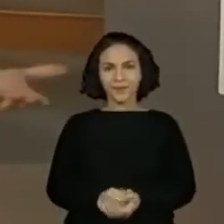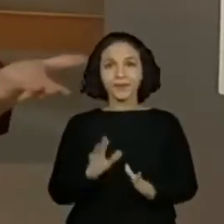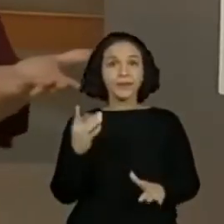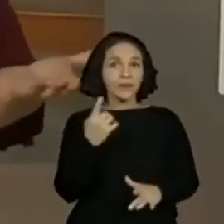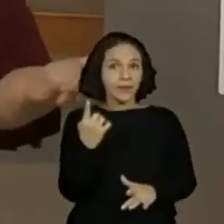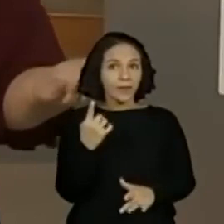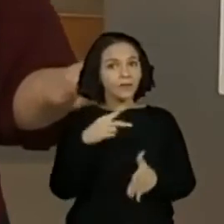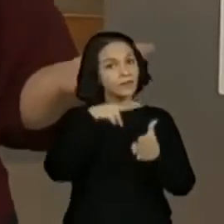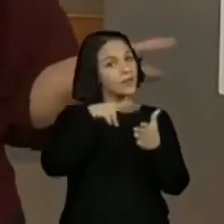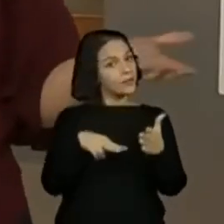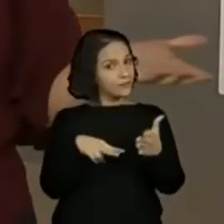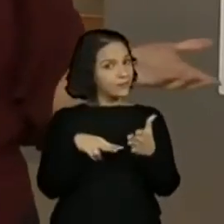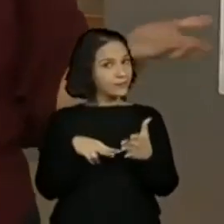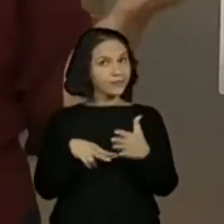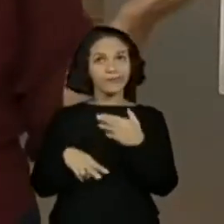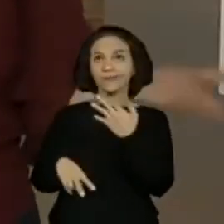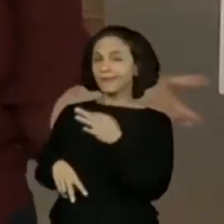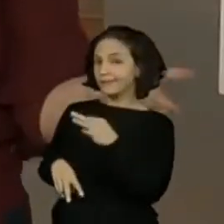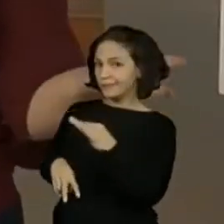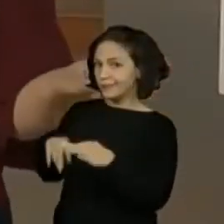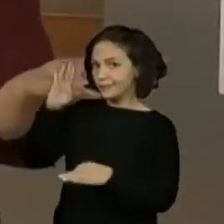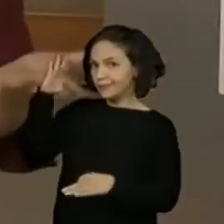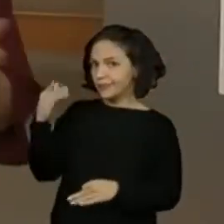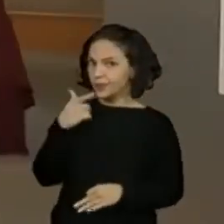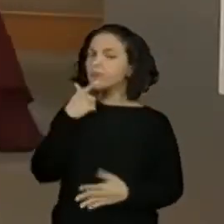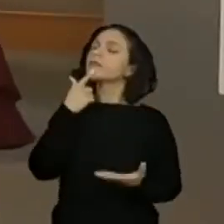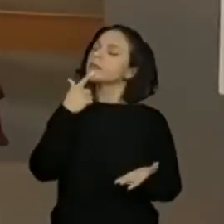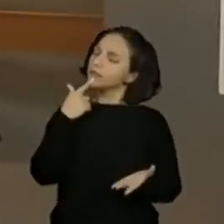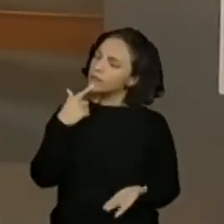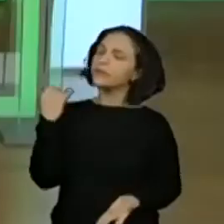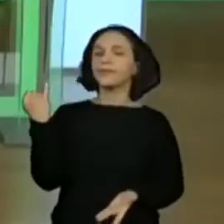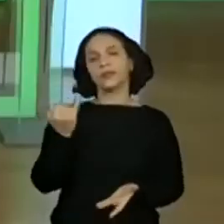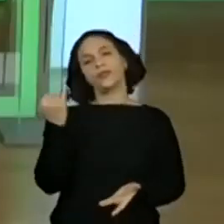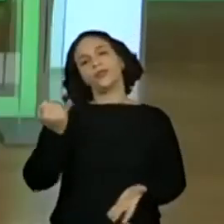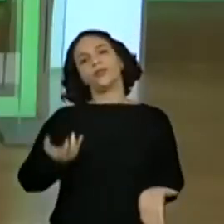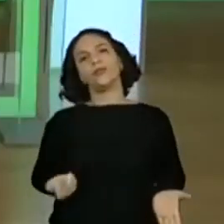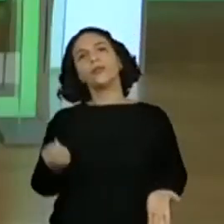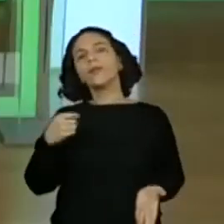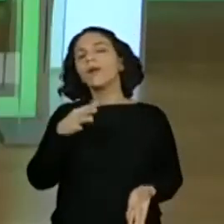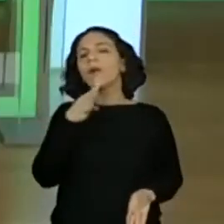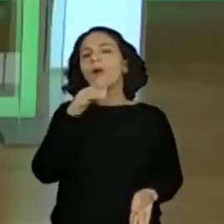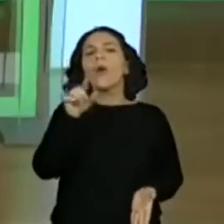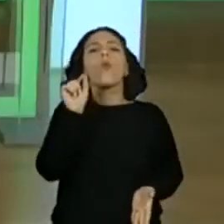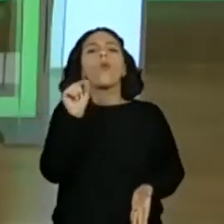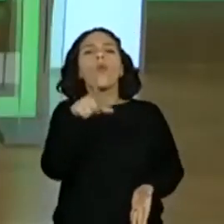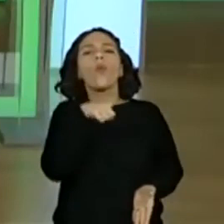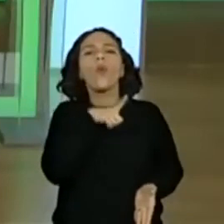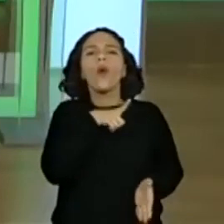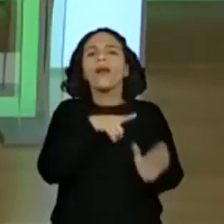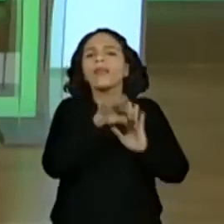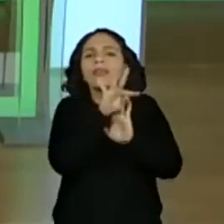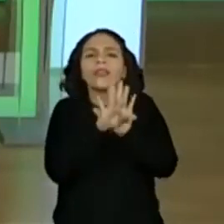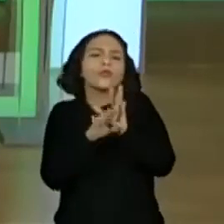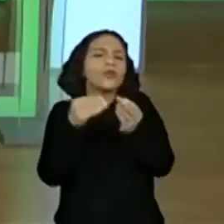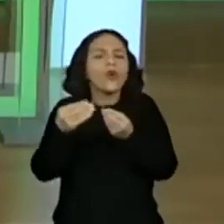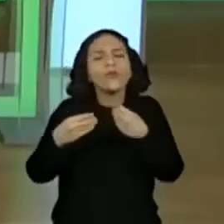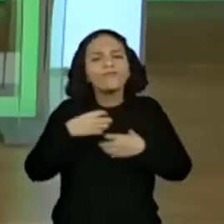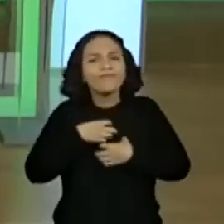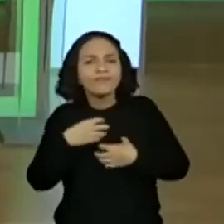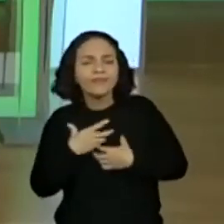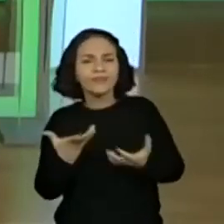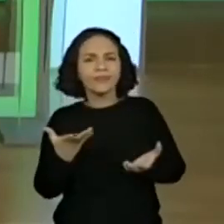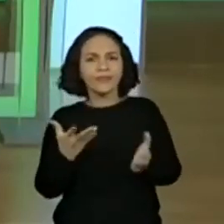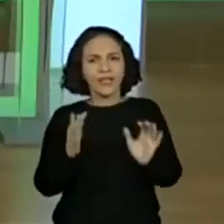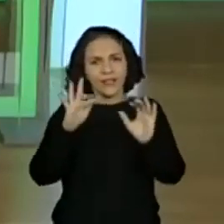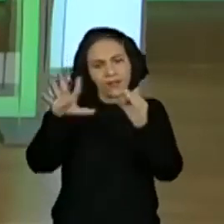fazer a leitura. Né, professora? É importante fazer a leitura. Saber qual o gênero que a gente vai escrever, o final dele, se